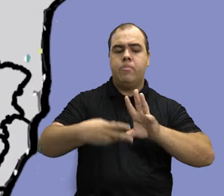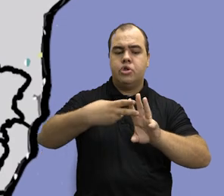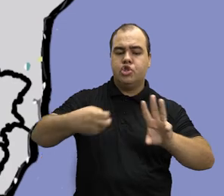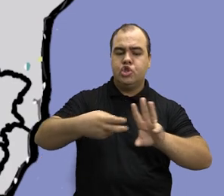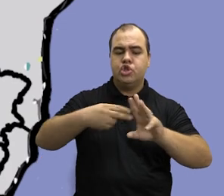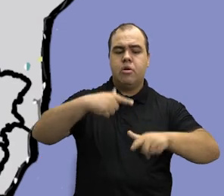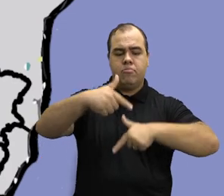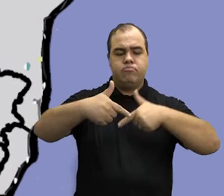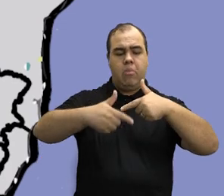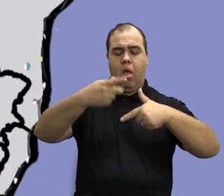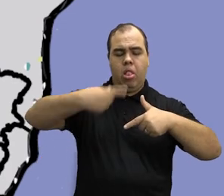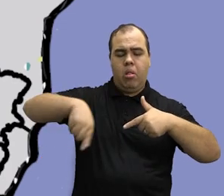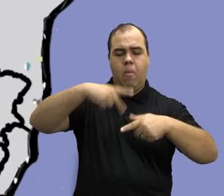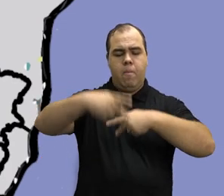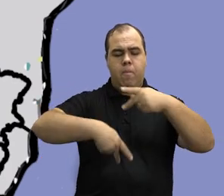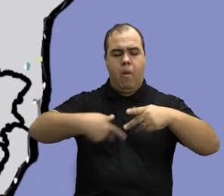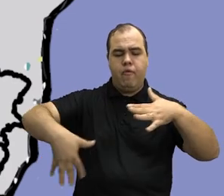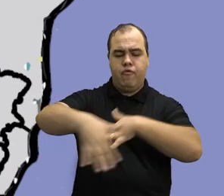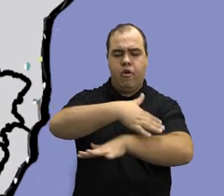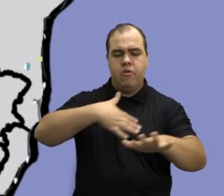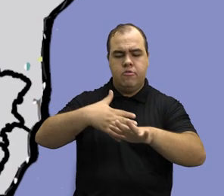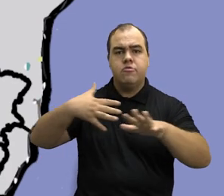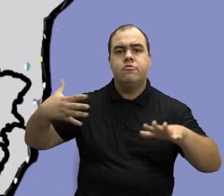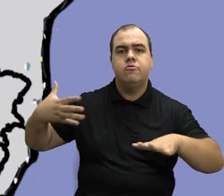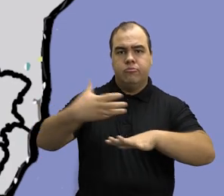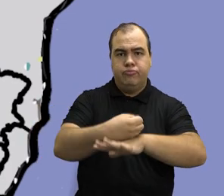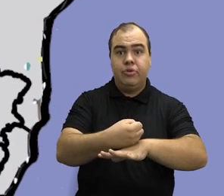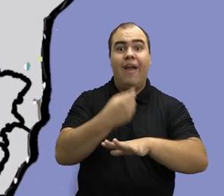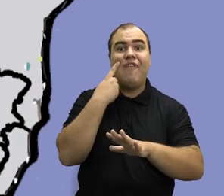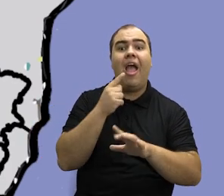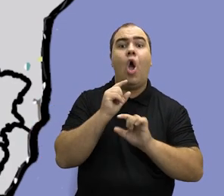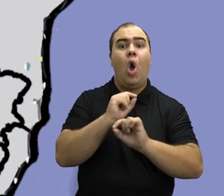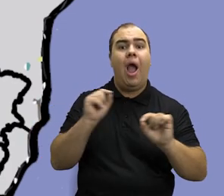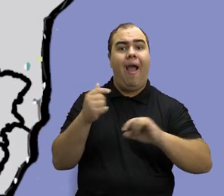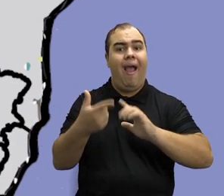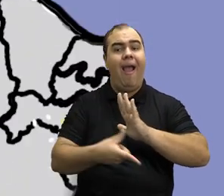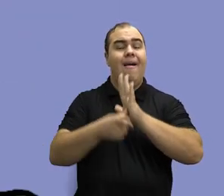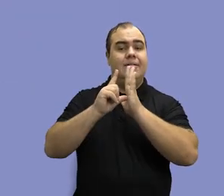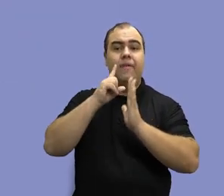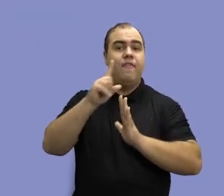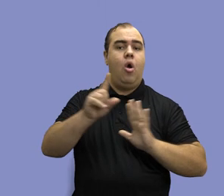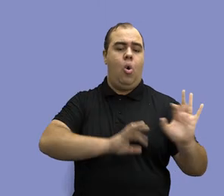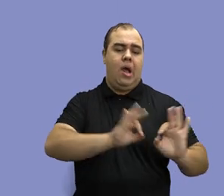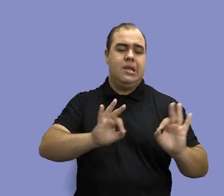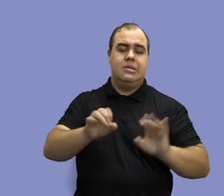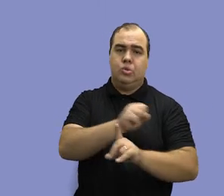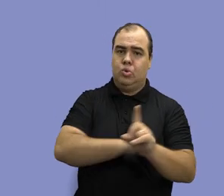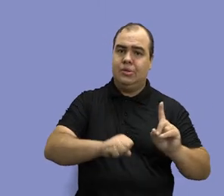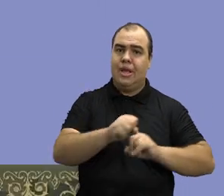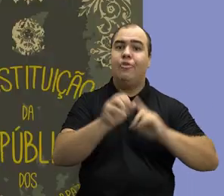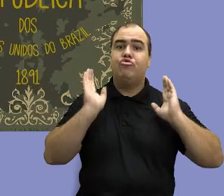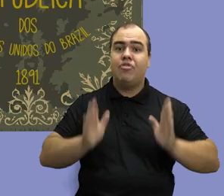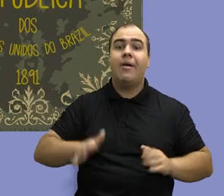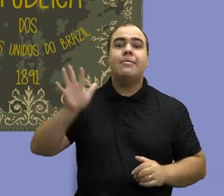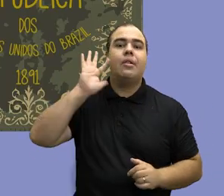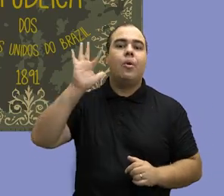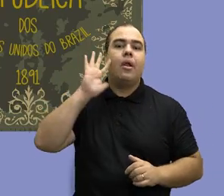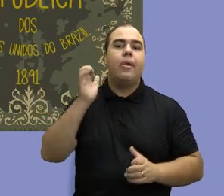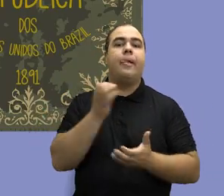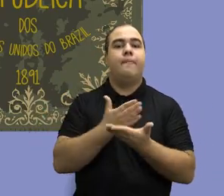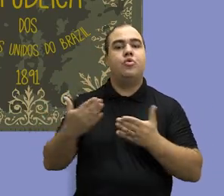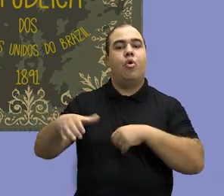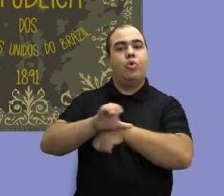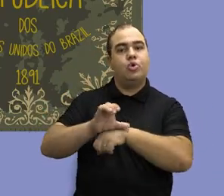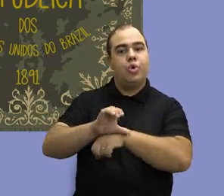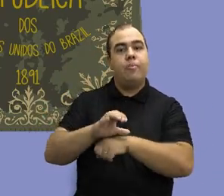aos próprios povos que as habitavam, com base em seus costumes e formas de organização social. Essa teoria influenciou a Constituição